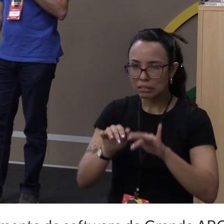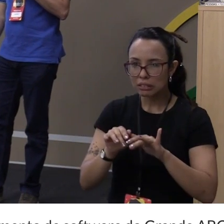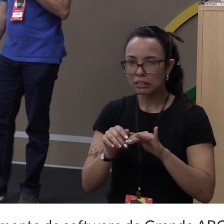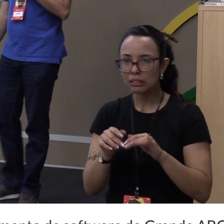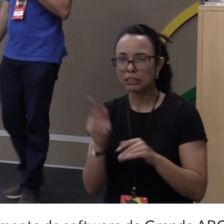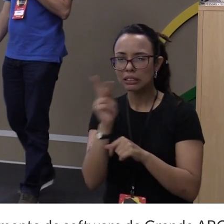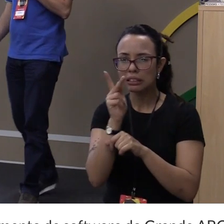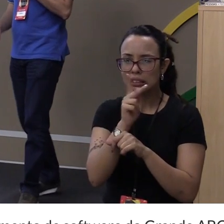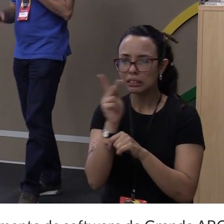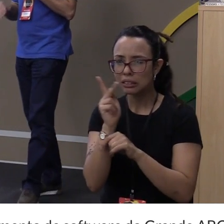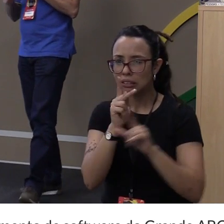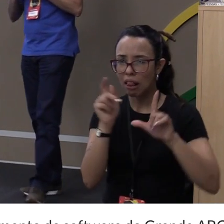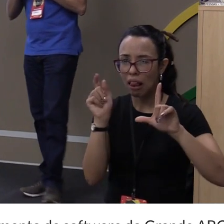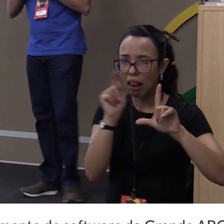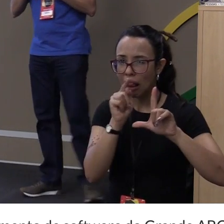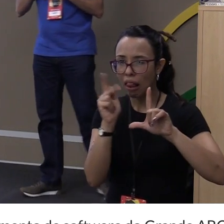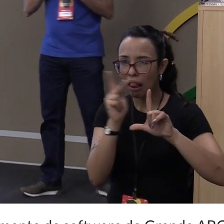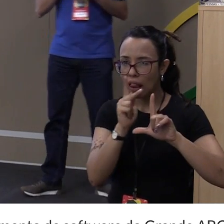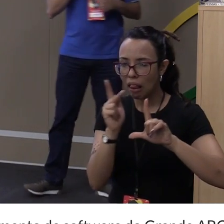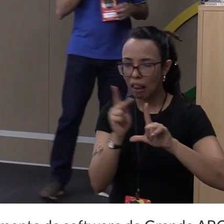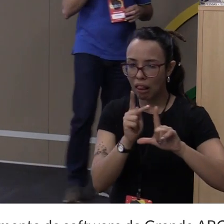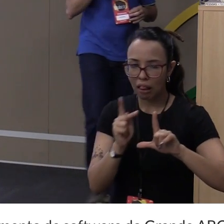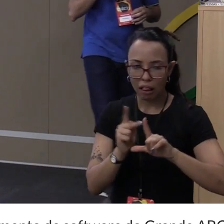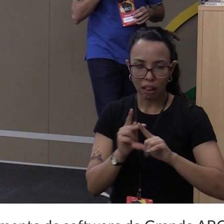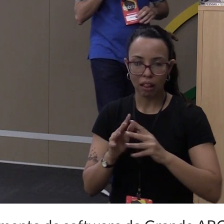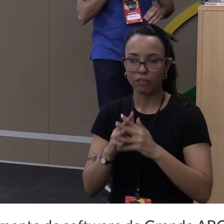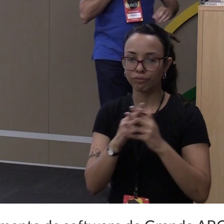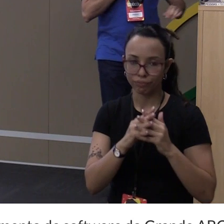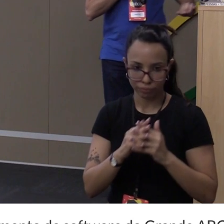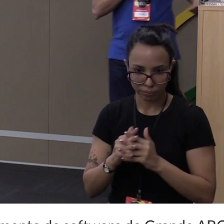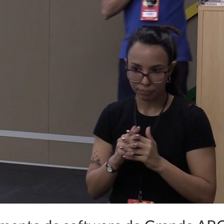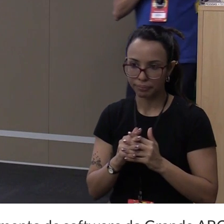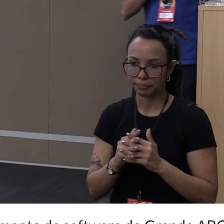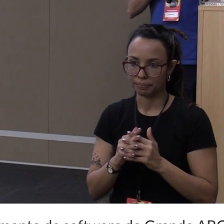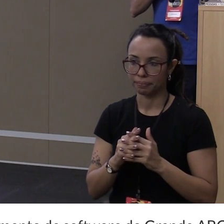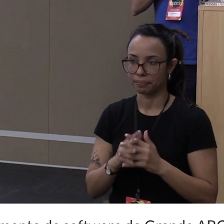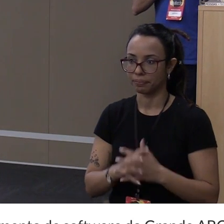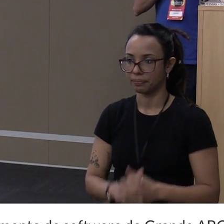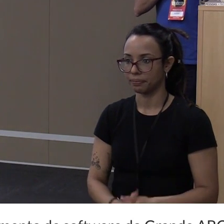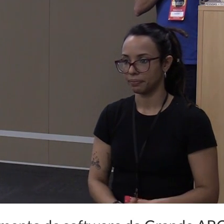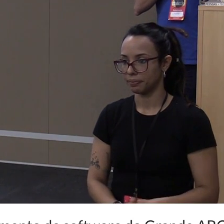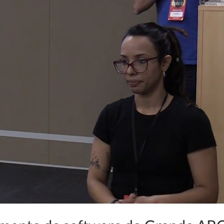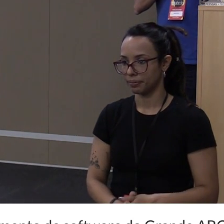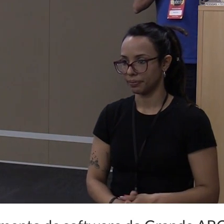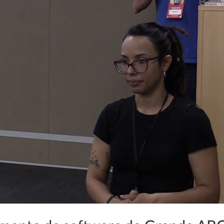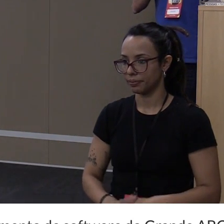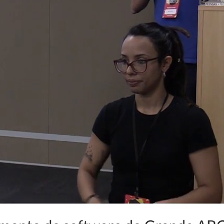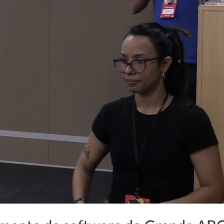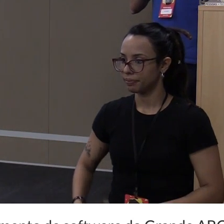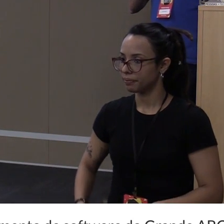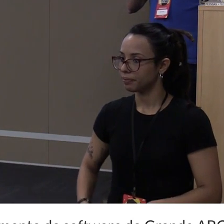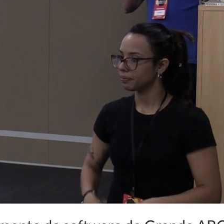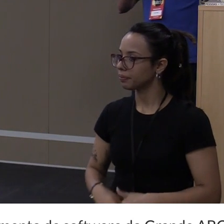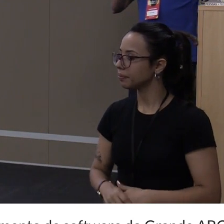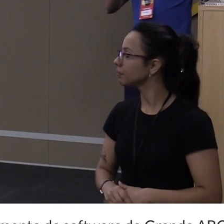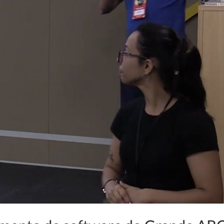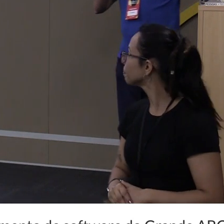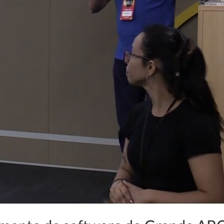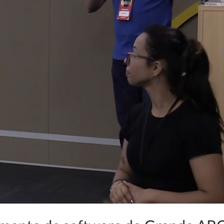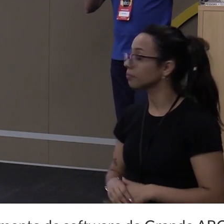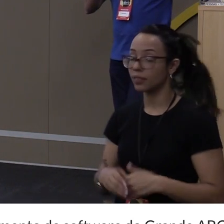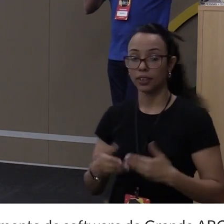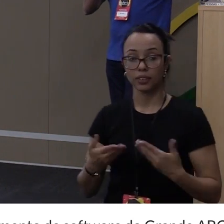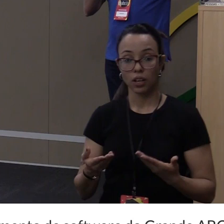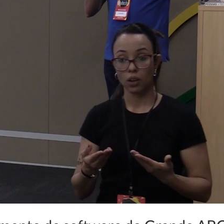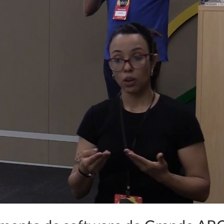navegando. Vai ser um pouquinho mais complicado de procurar. Então, vamos lá. Quando eu começo